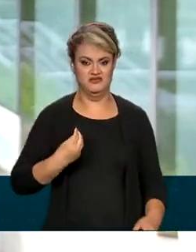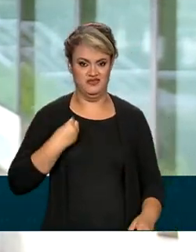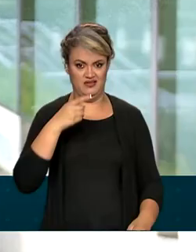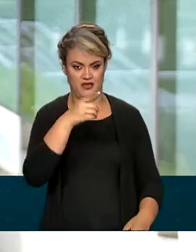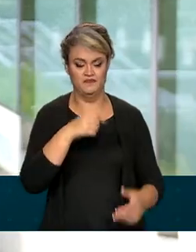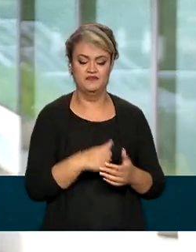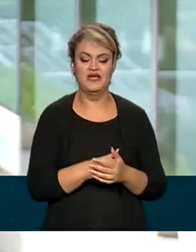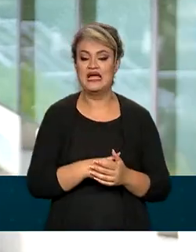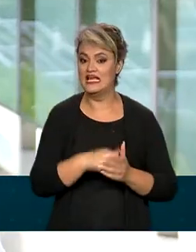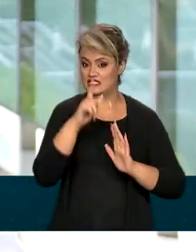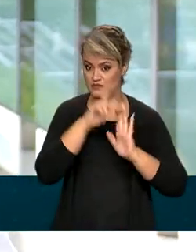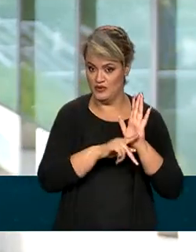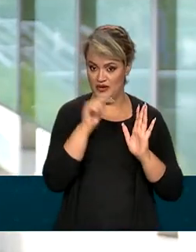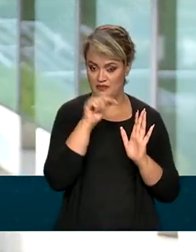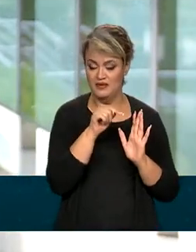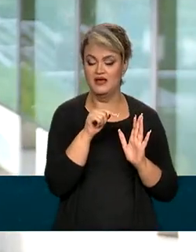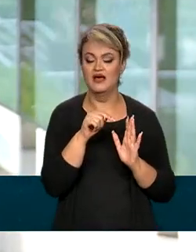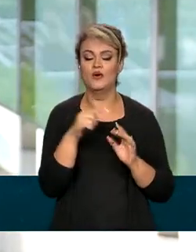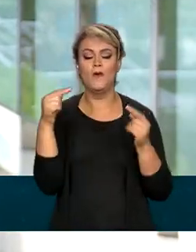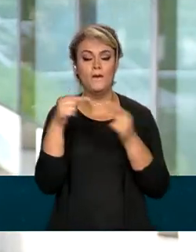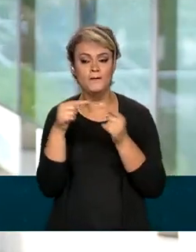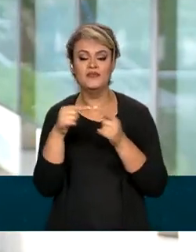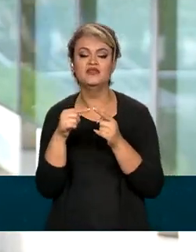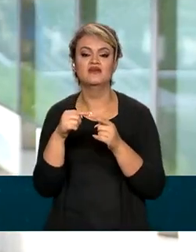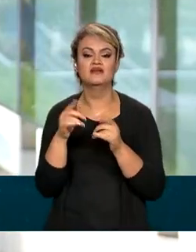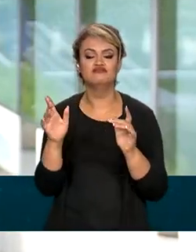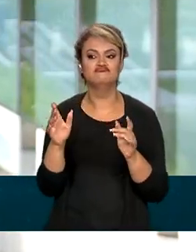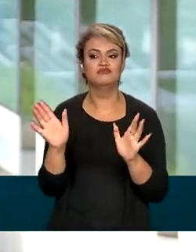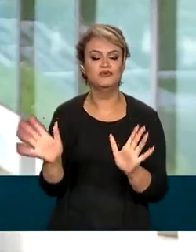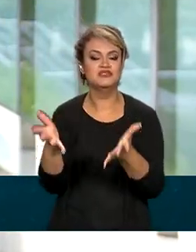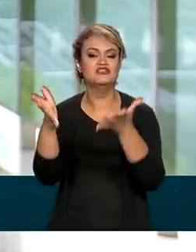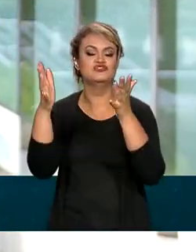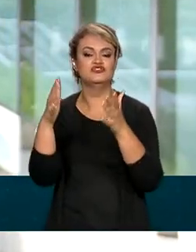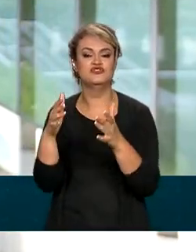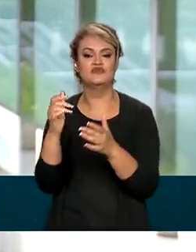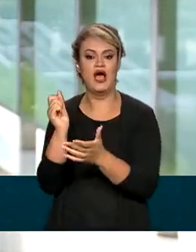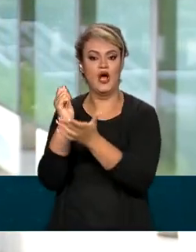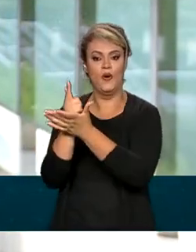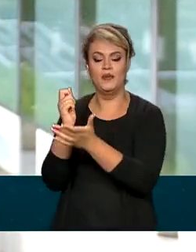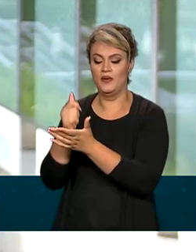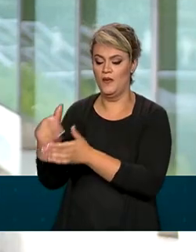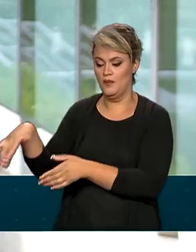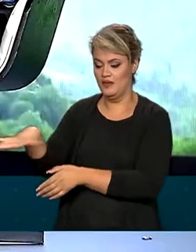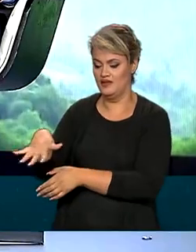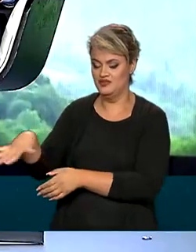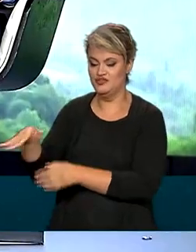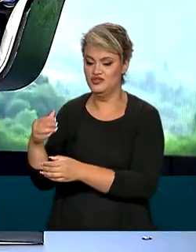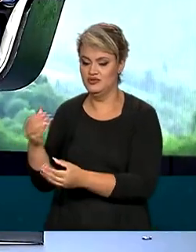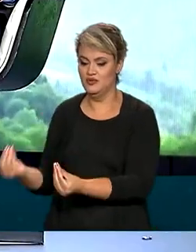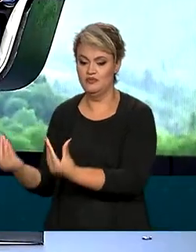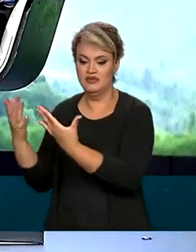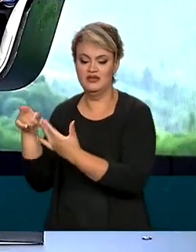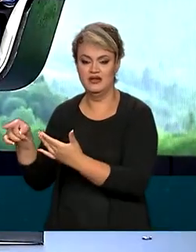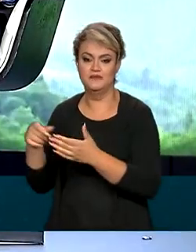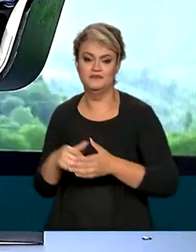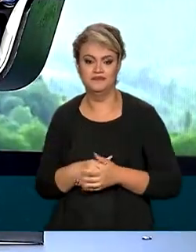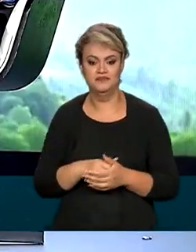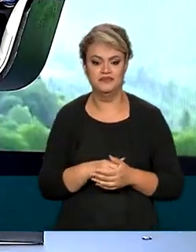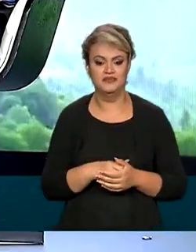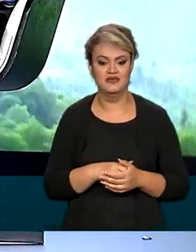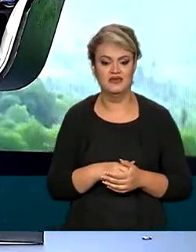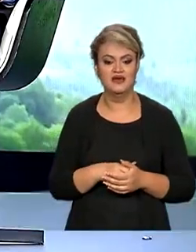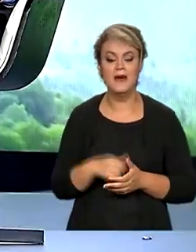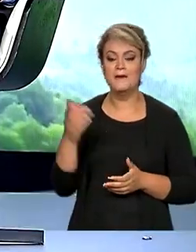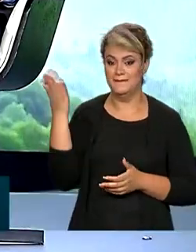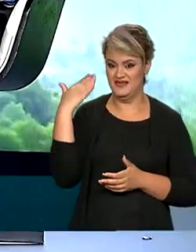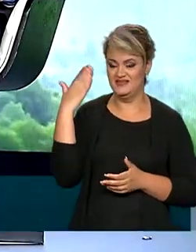um programa amigo do meio ambiente, está o incentivo ao consumo da produção local. Antes você tinha que levar até uma grande cidade